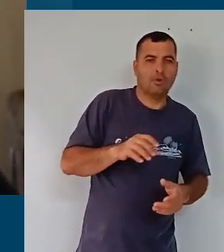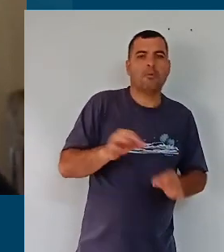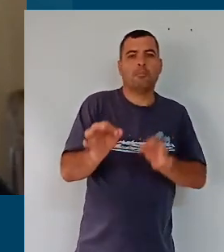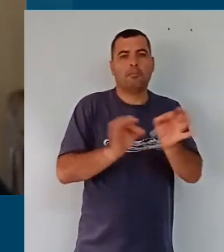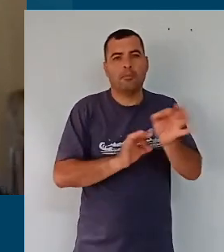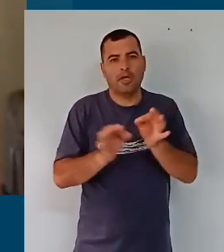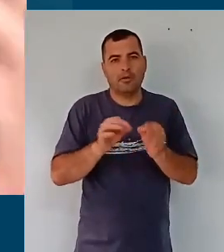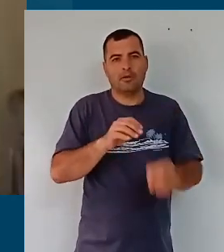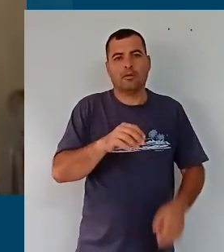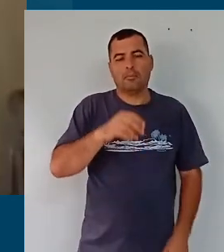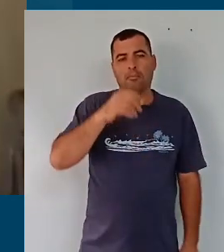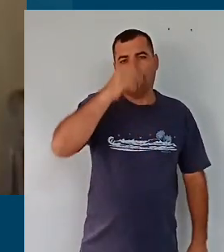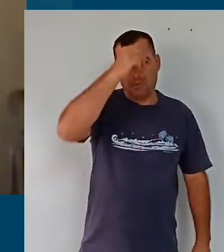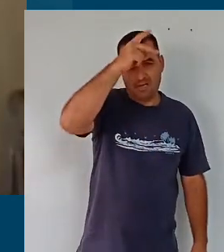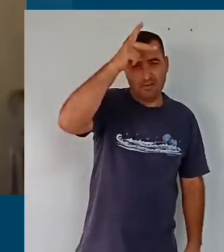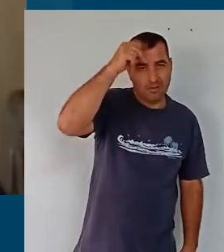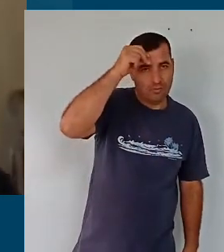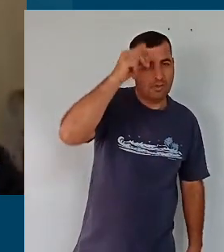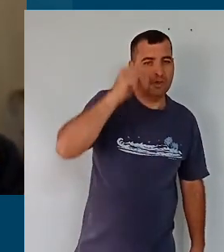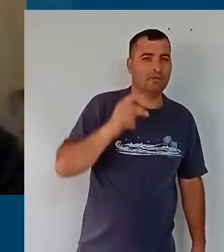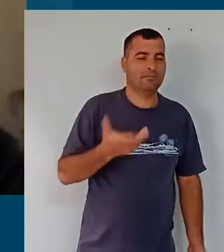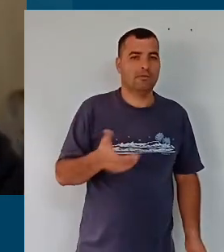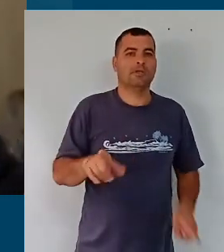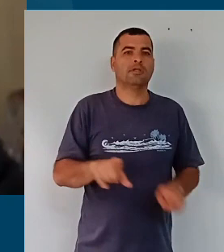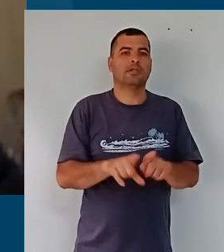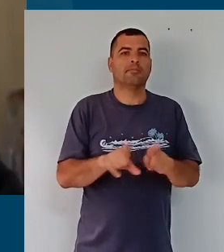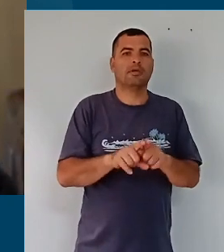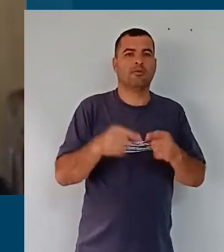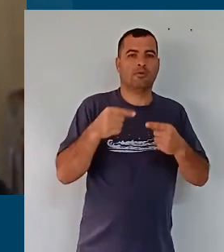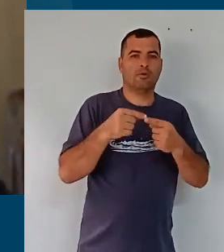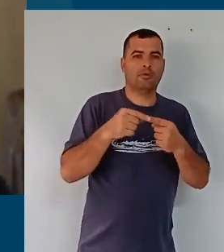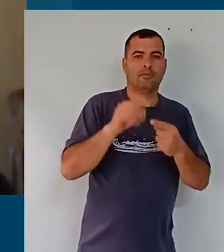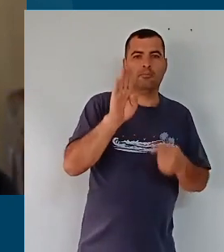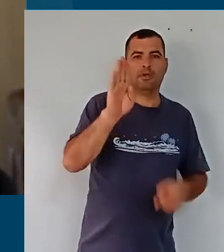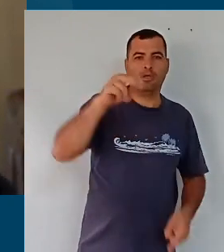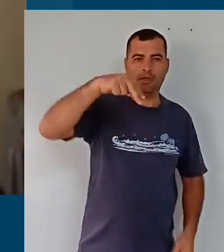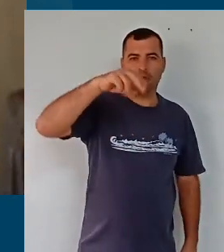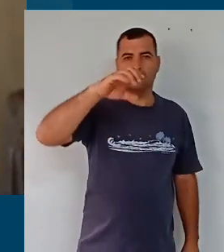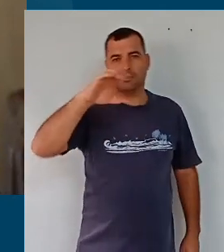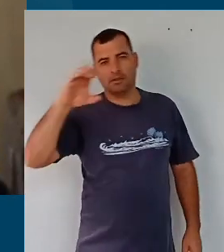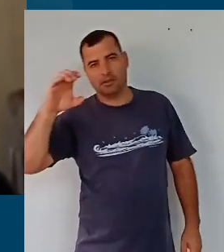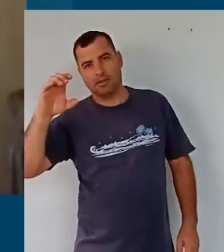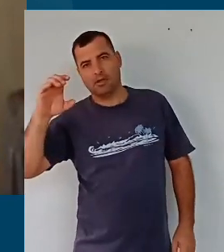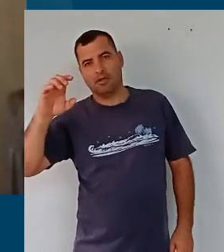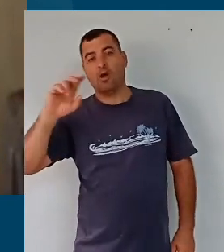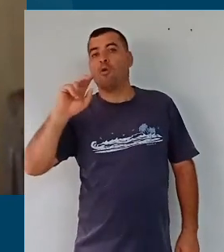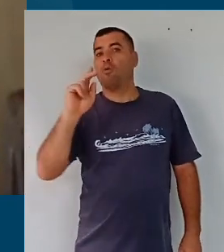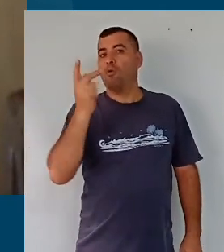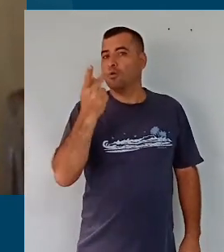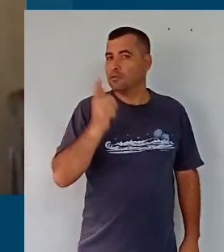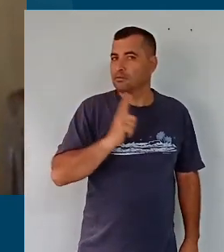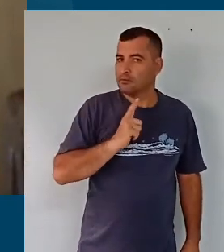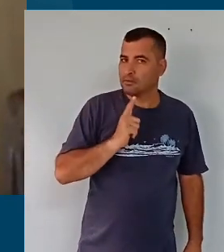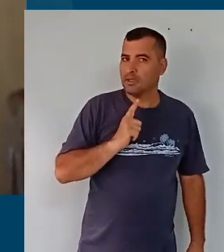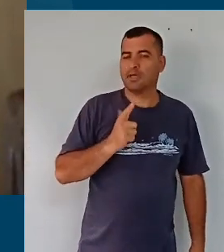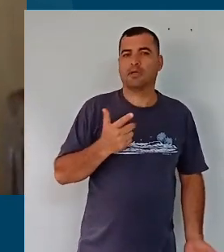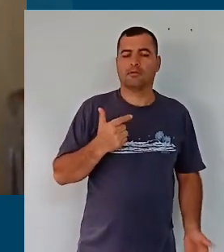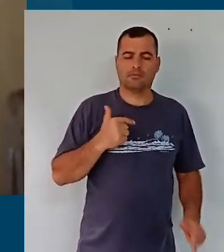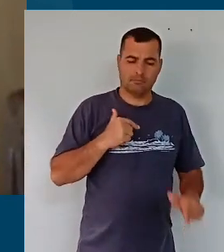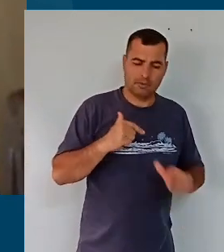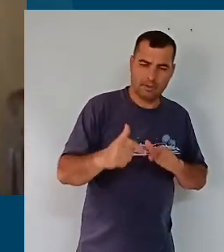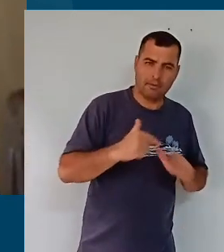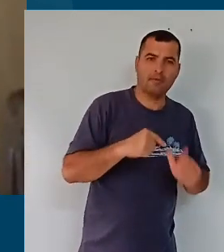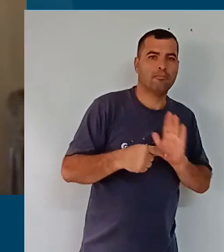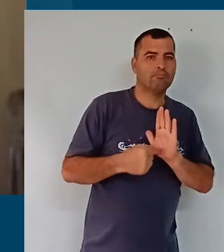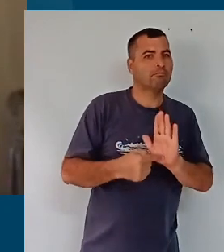e culmina com a BNCC. Bom, Hortolândia, ela tem um movimento